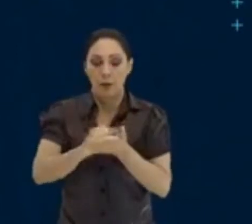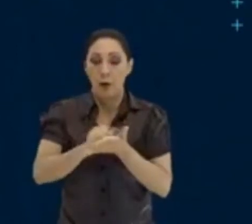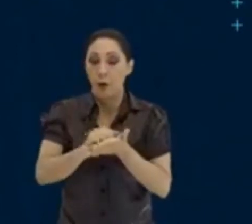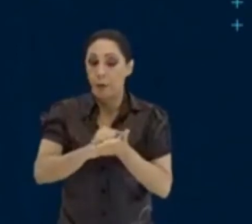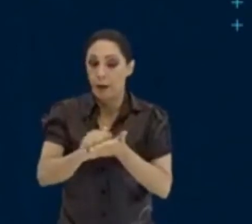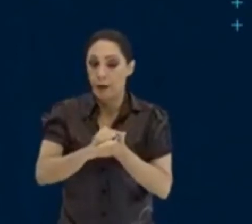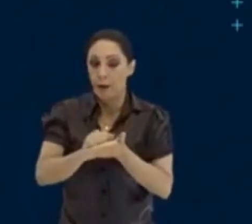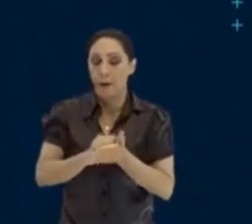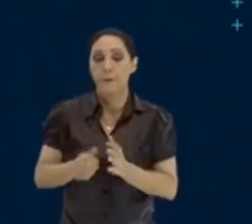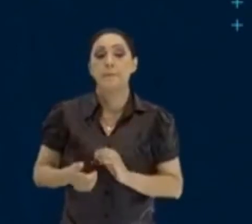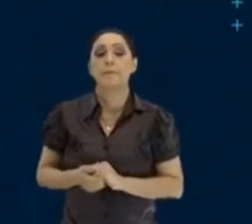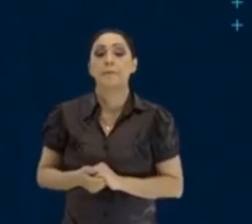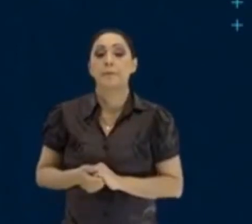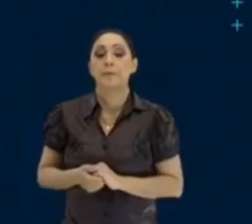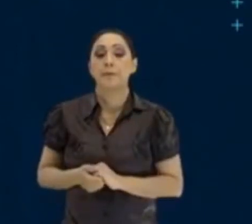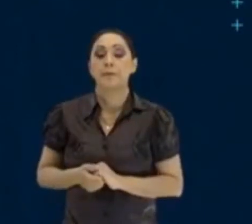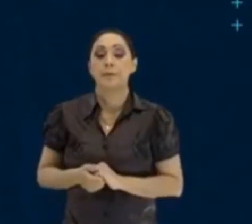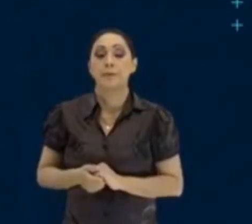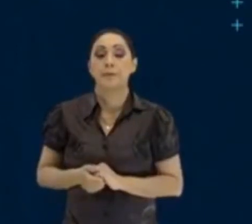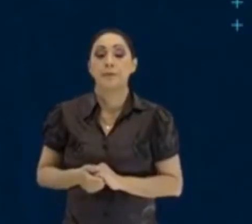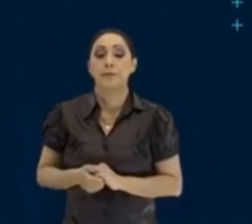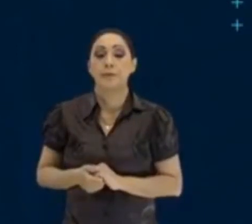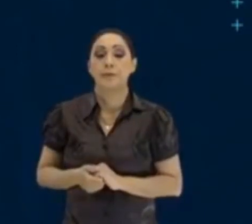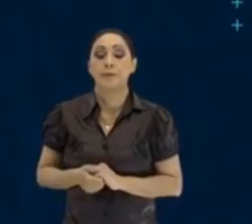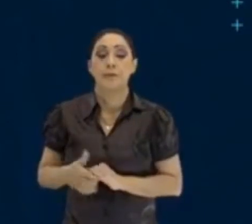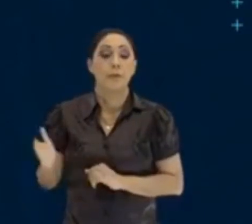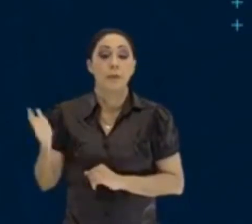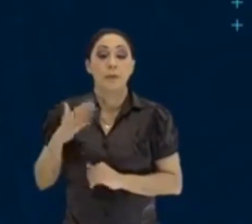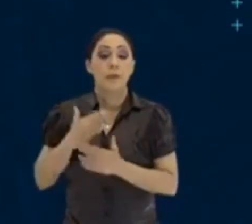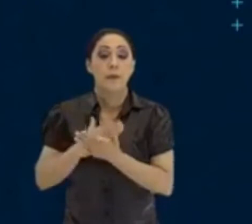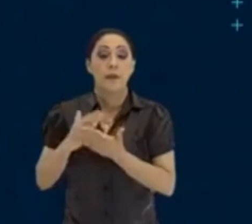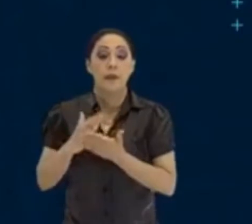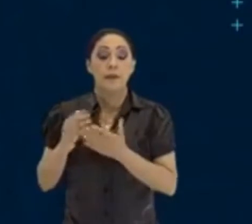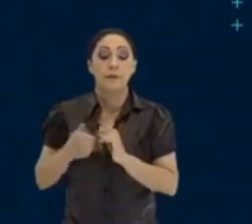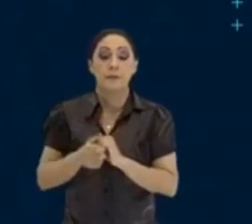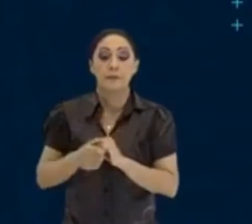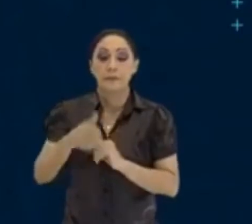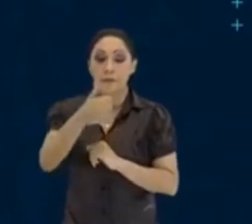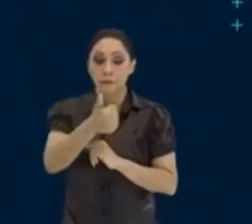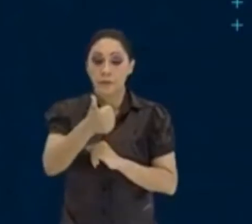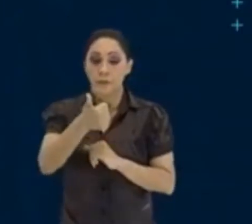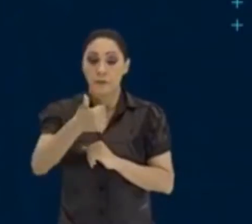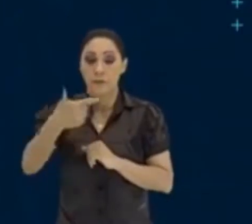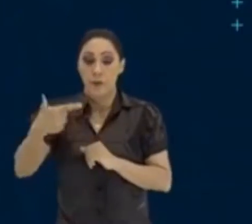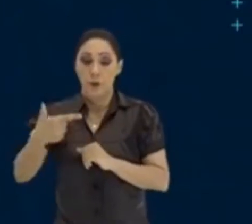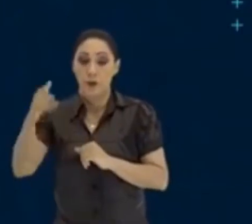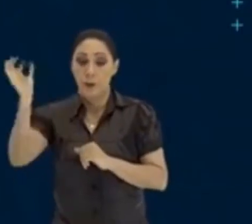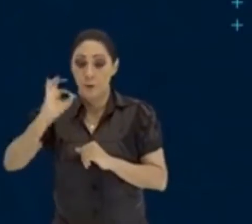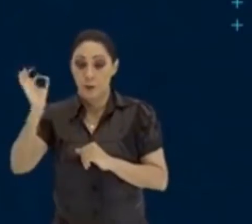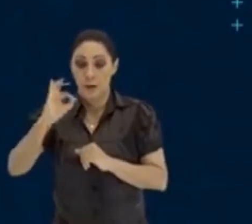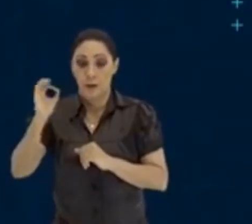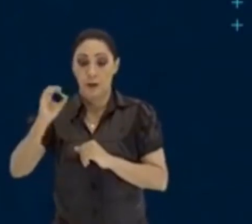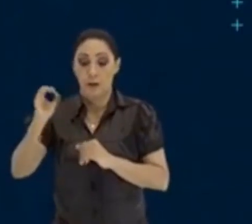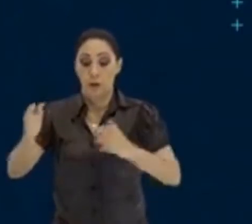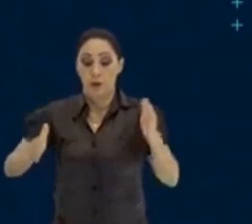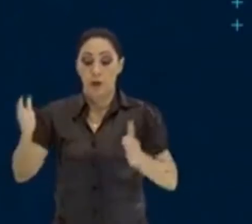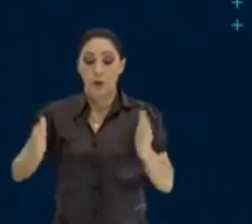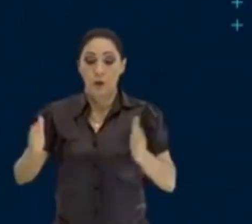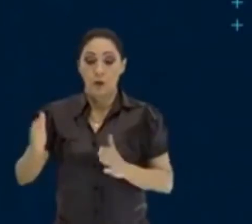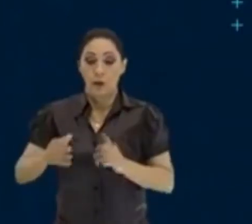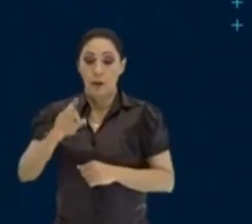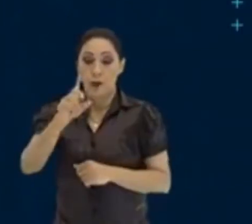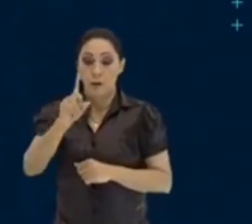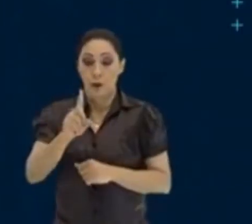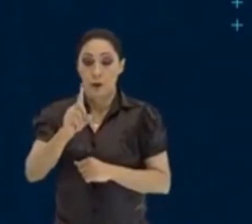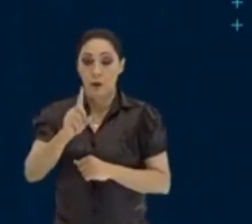apagar direitinho. Tá? Vamos lá. 12% em 12 meses. Quanto é que vai ser essa